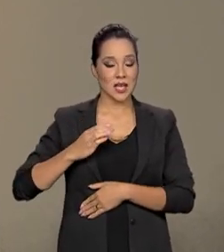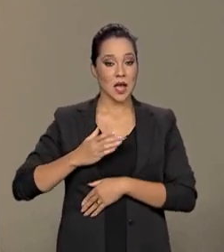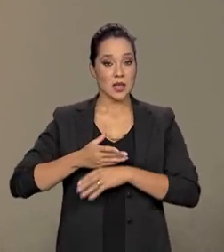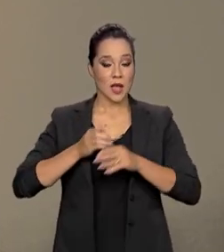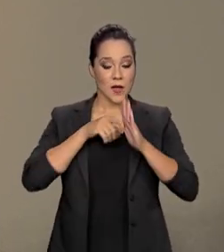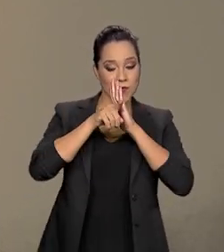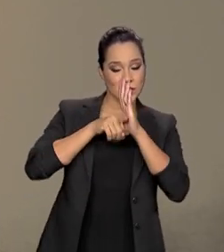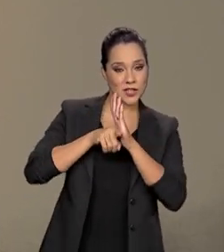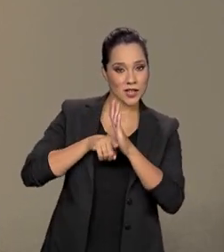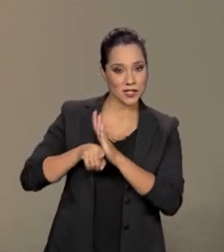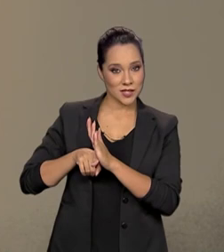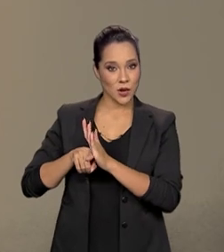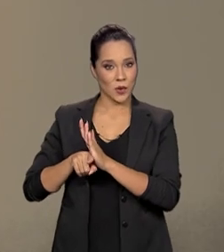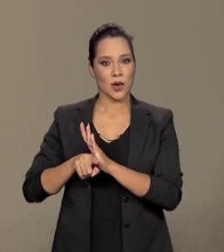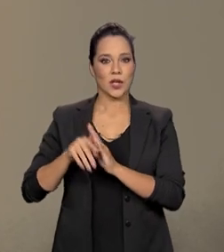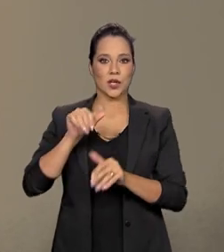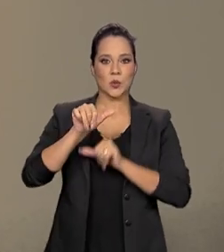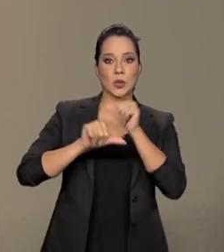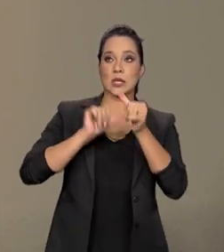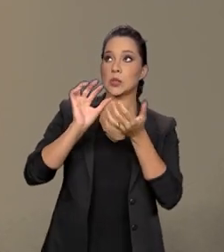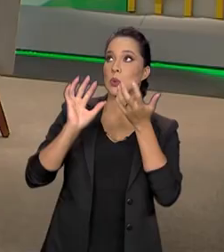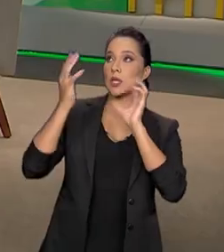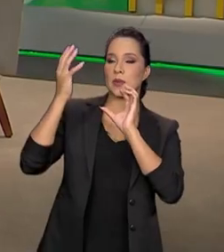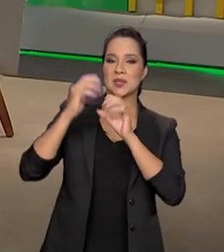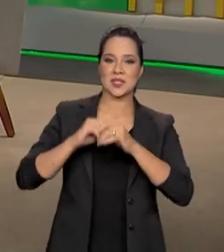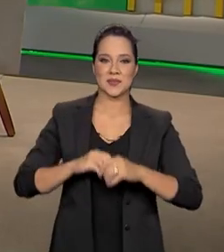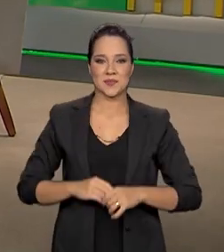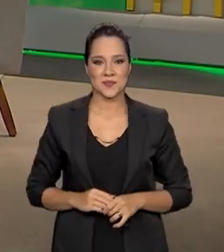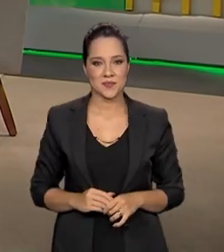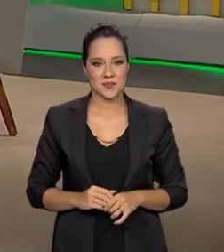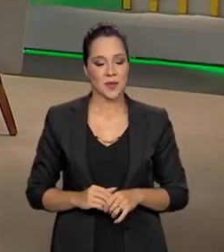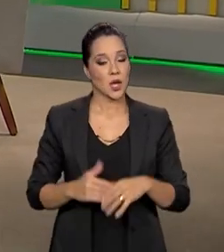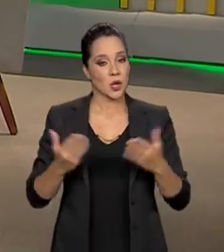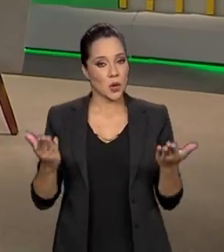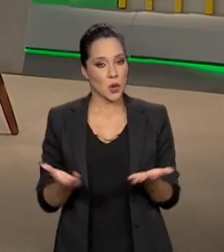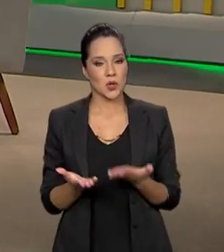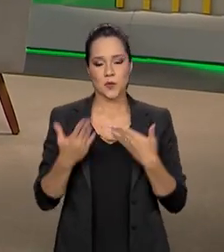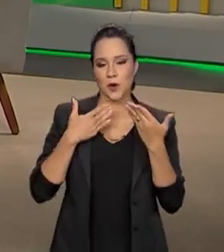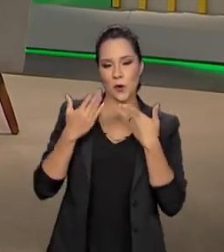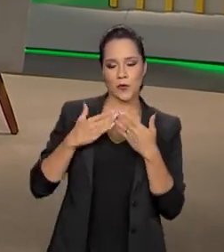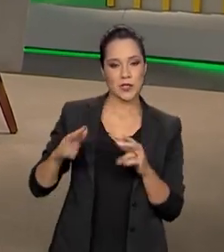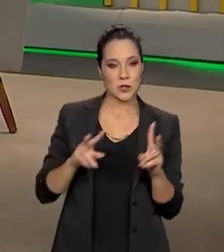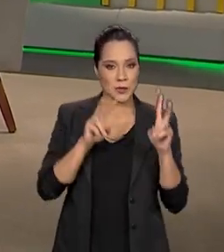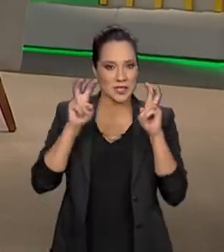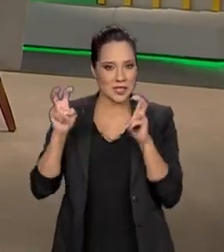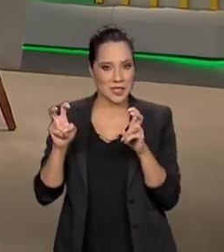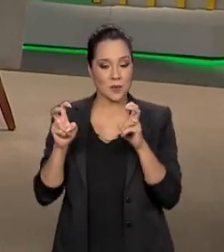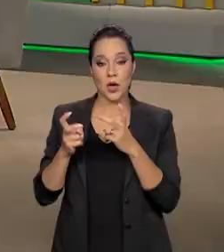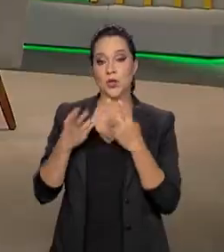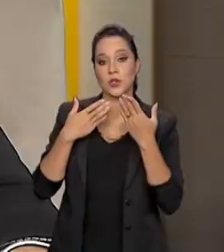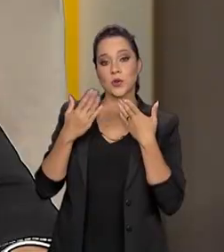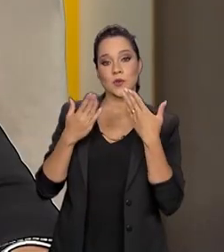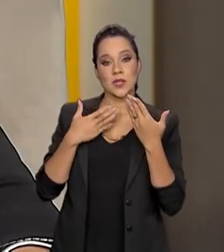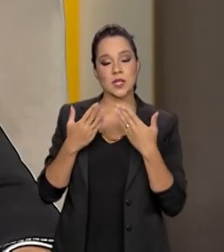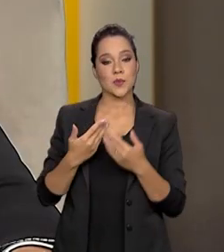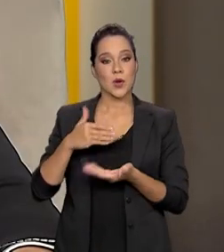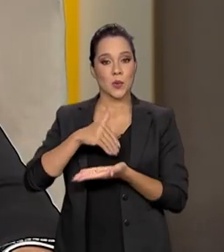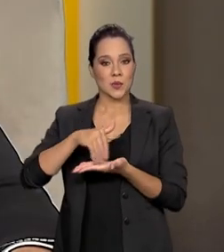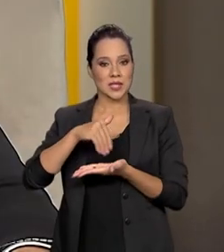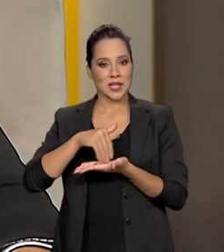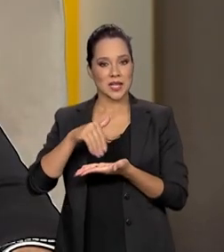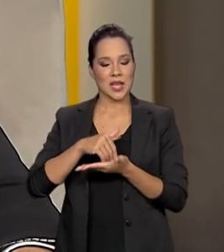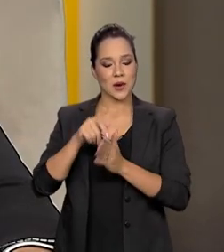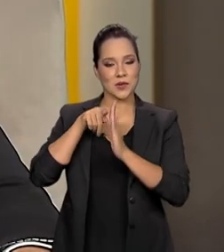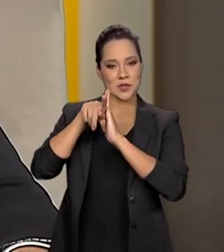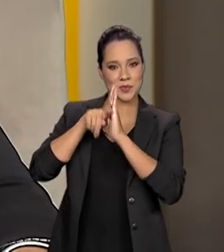investigação e análise das mudanças climáticas. E para falar sobre este assunto, conversamos com o secretário